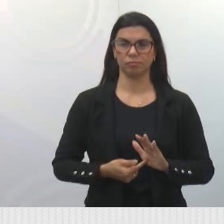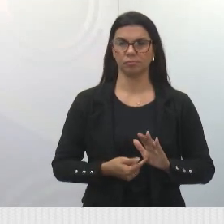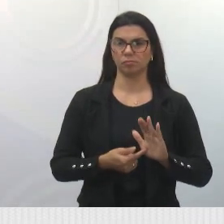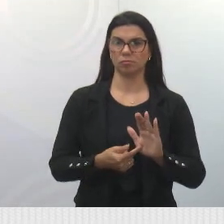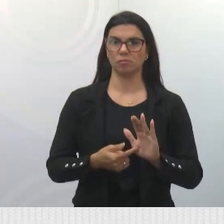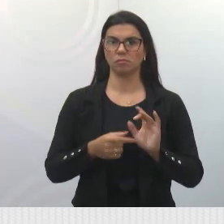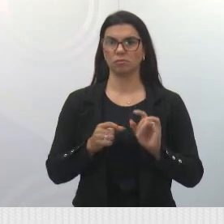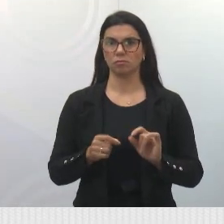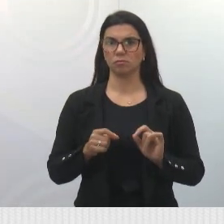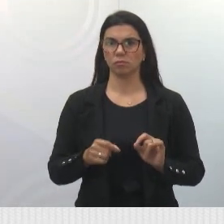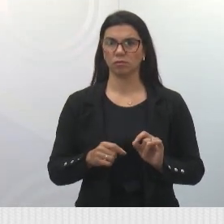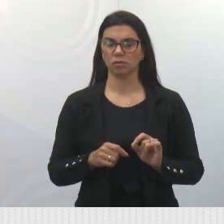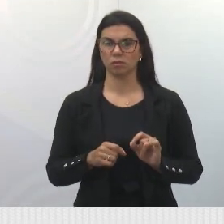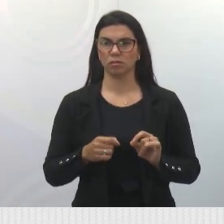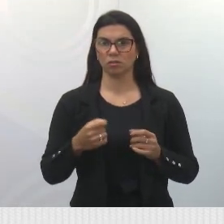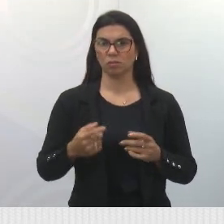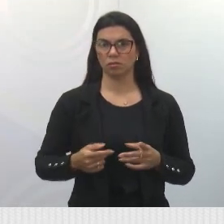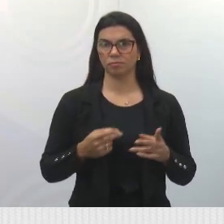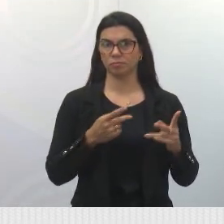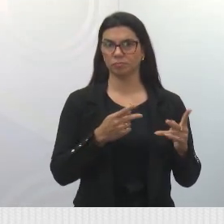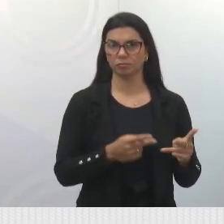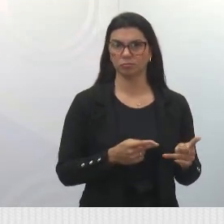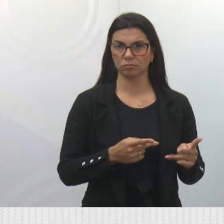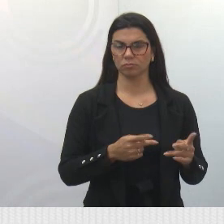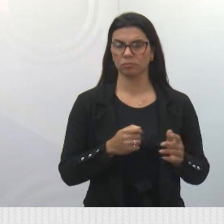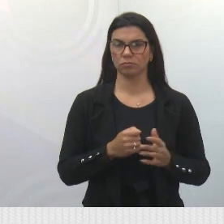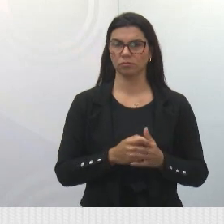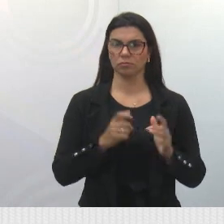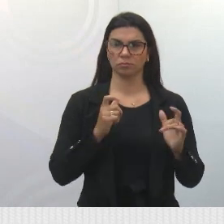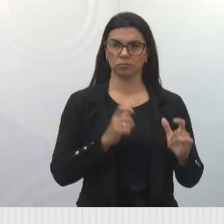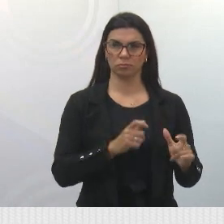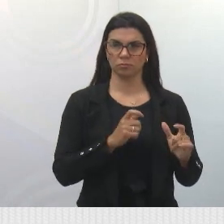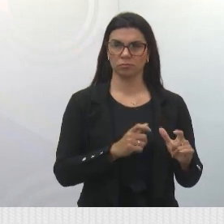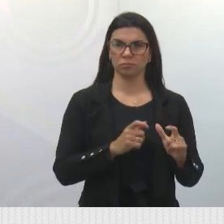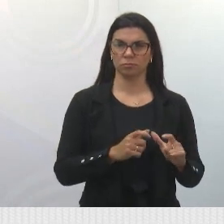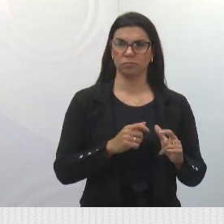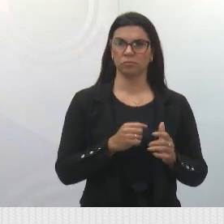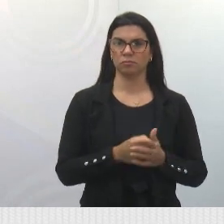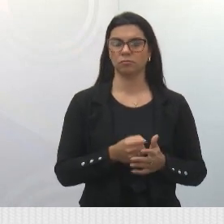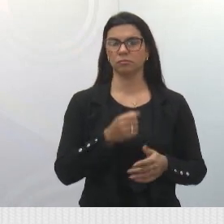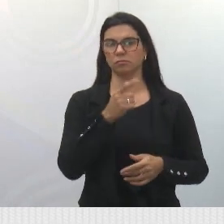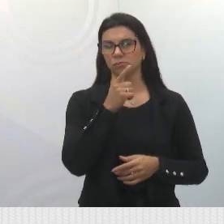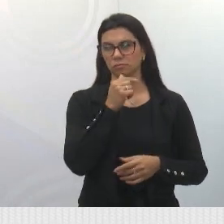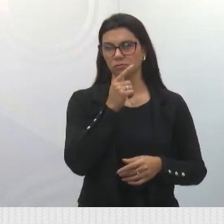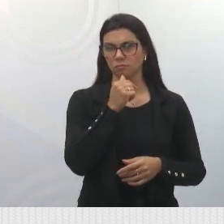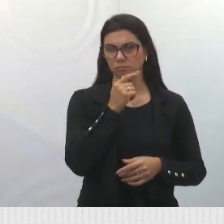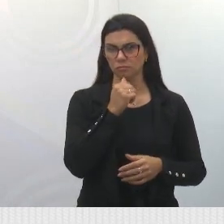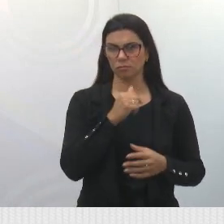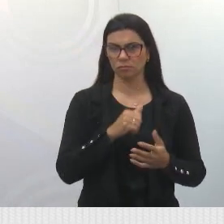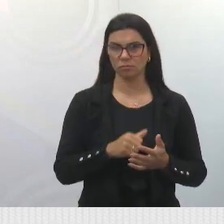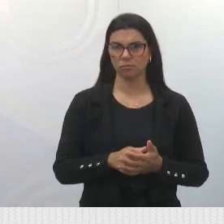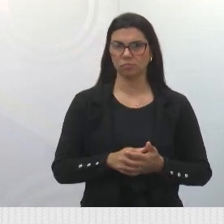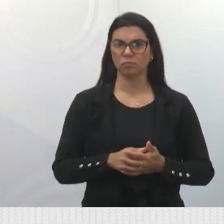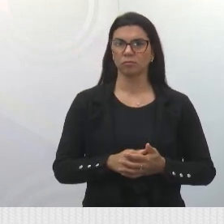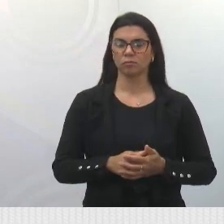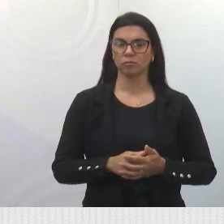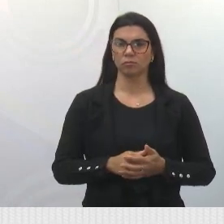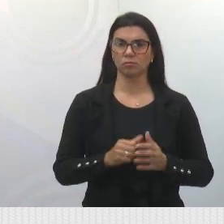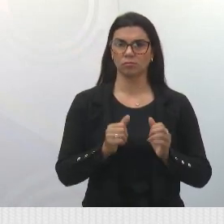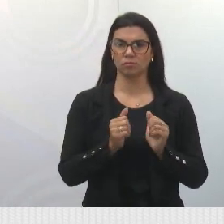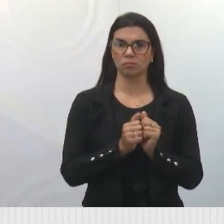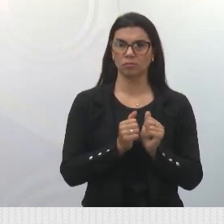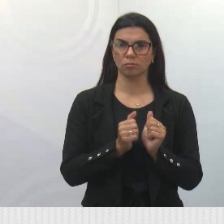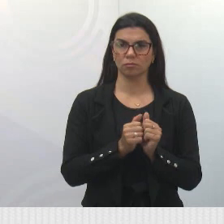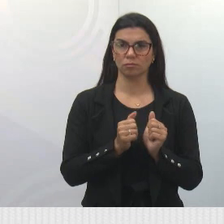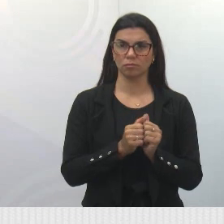slide mostra uma visita que eu fiz ali no centro de reserva de água. É nesse local que tem uma